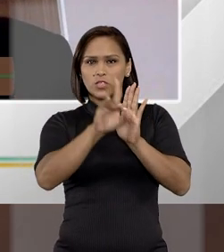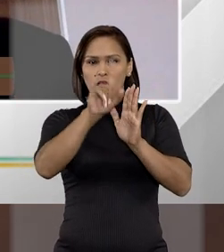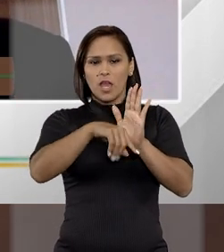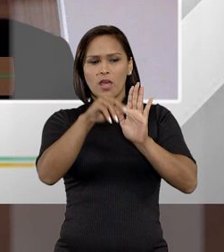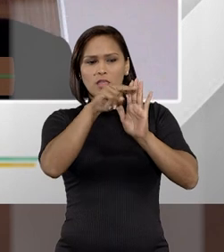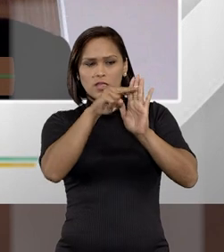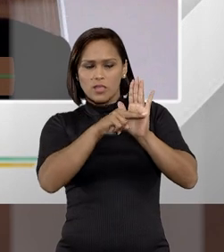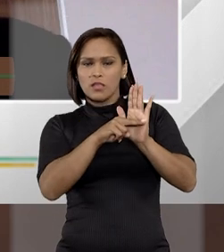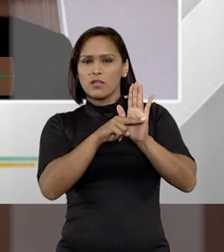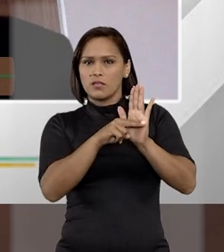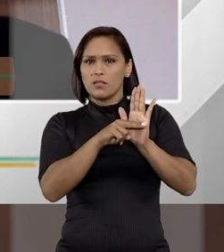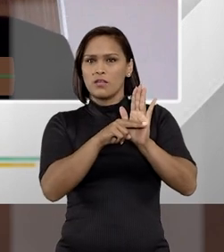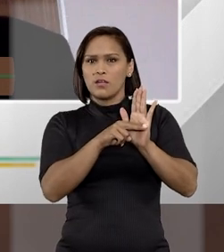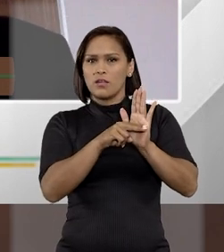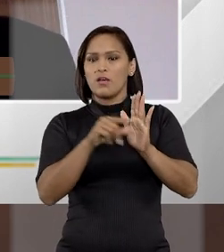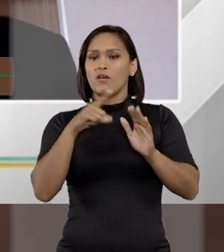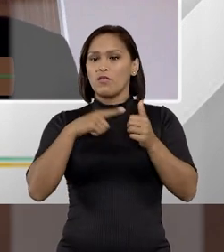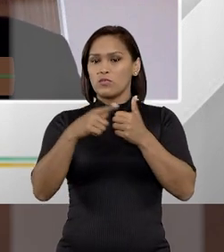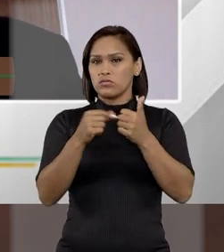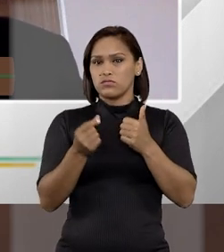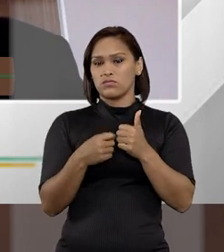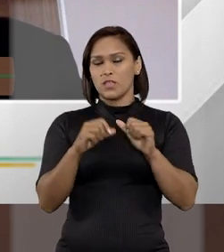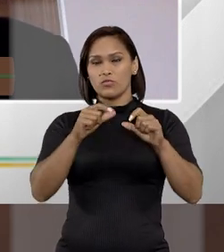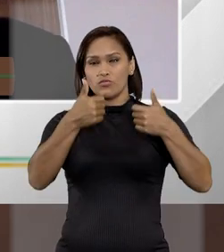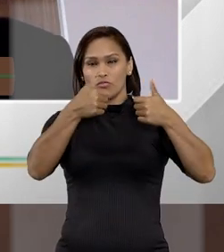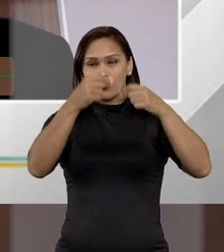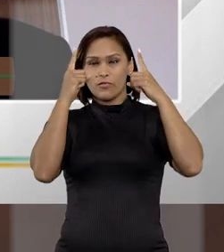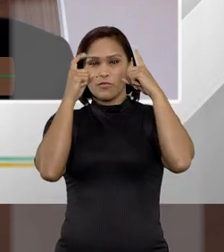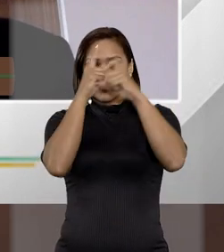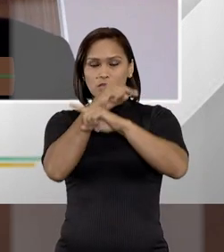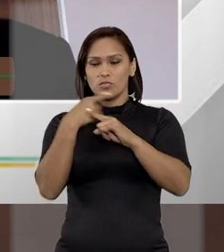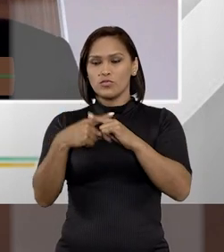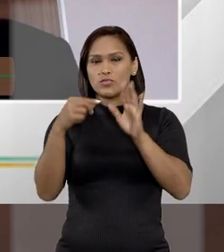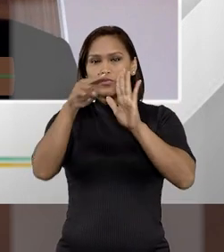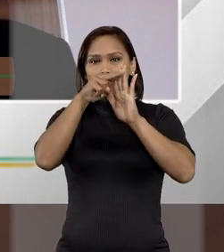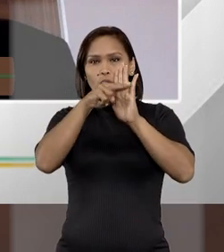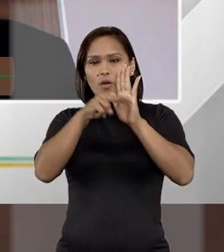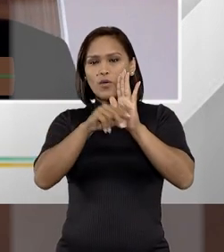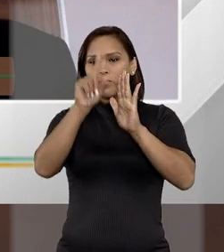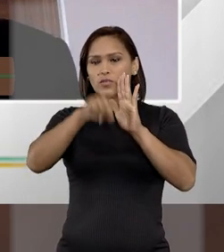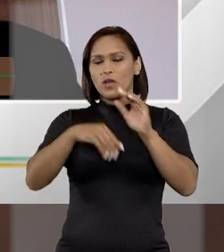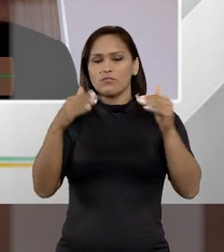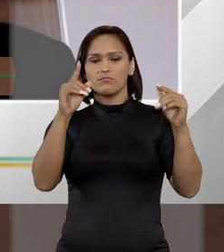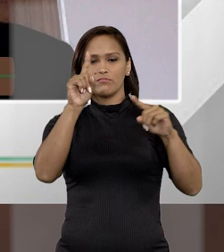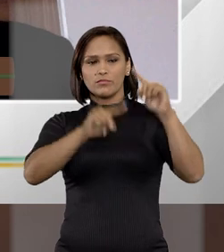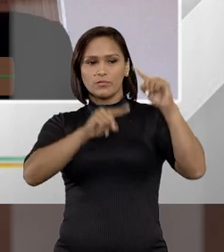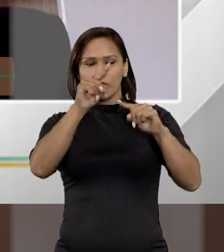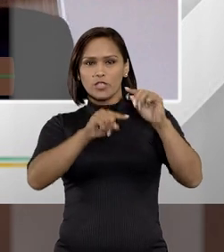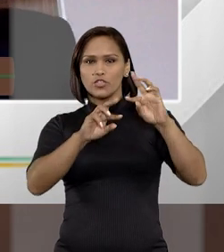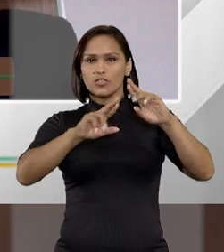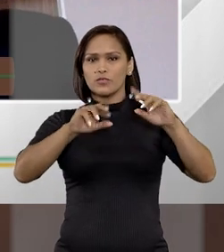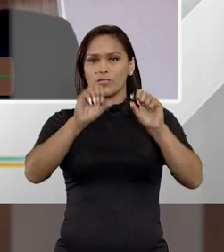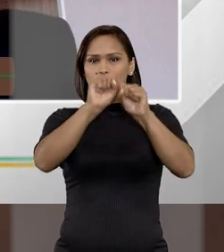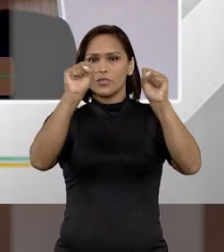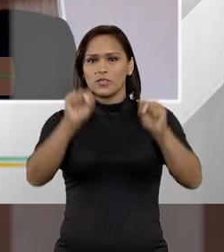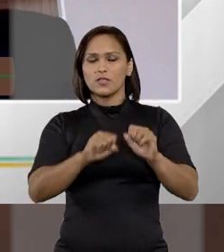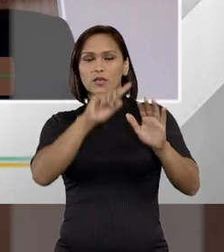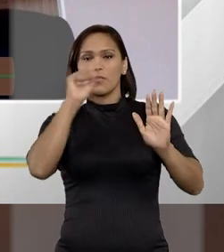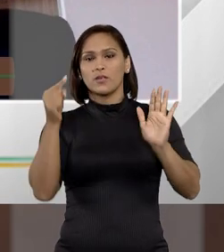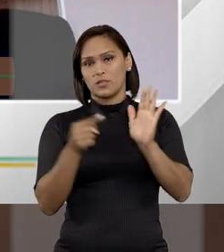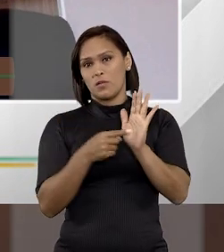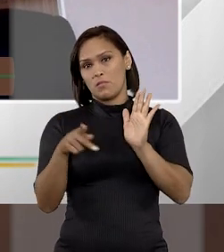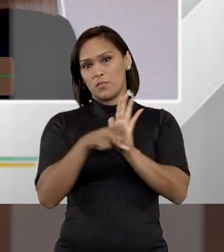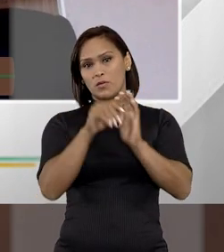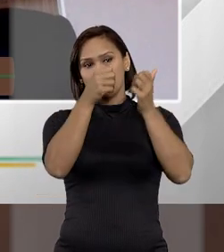chegada desse dispositivo, vai haver uma revogação tácita aí dasquelas normas que são, então, incompatíveis com o sistema